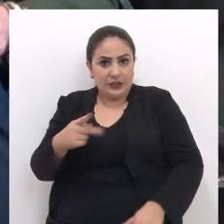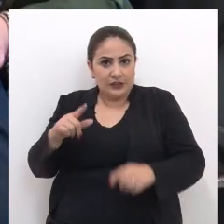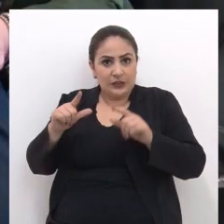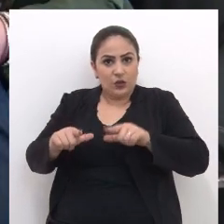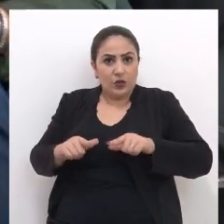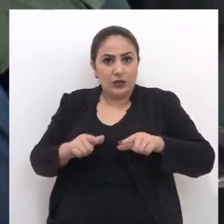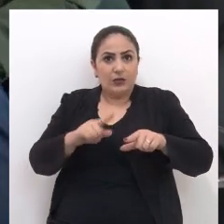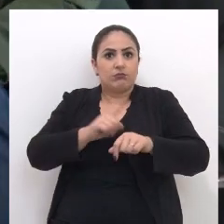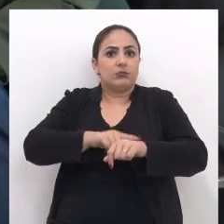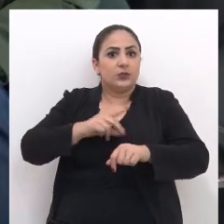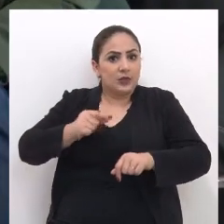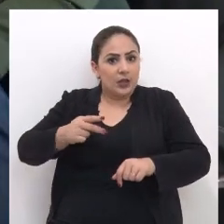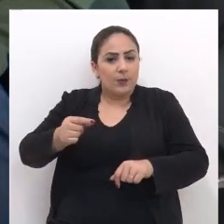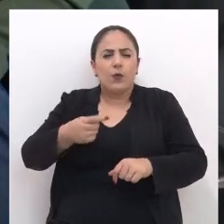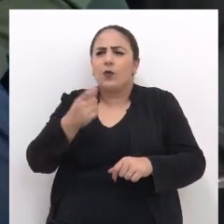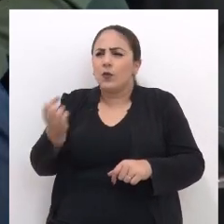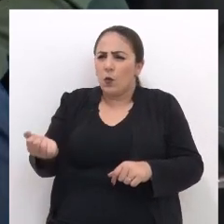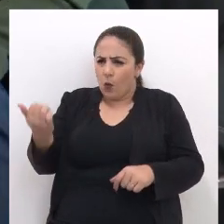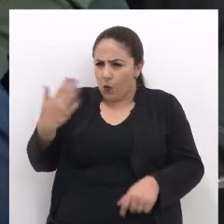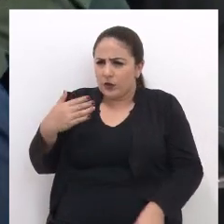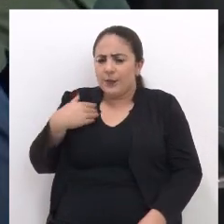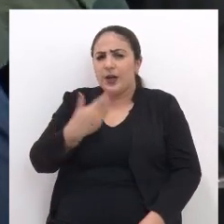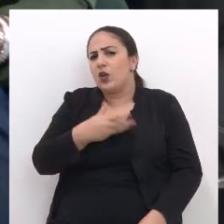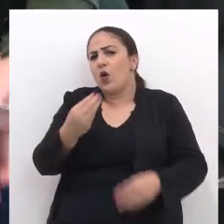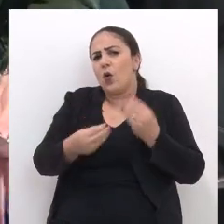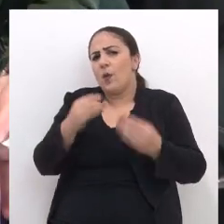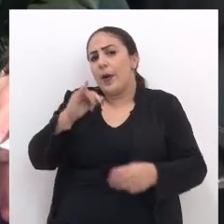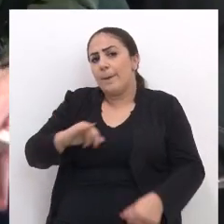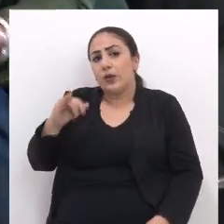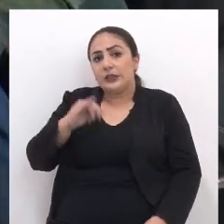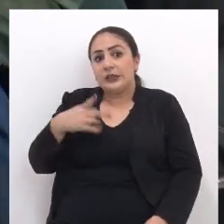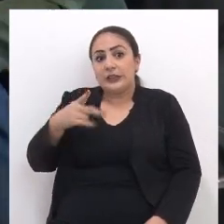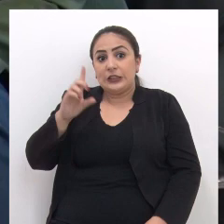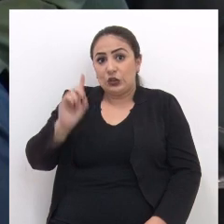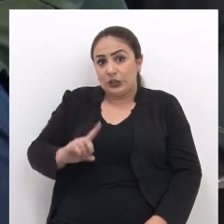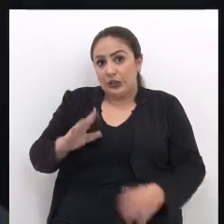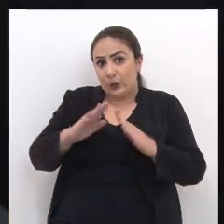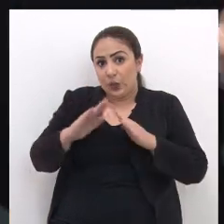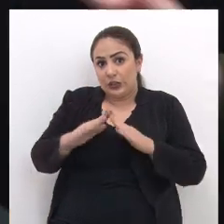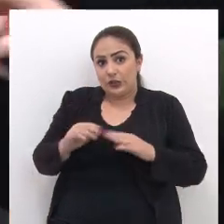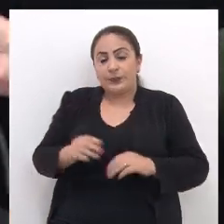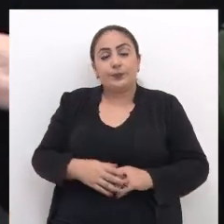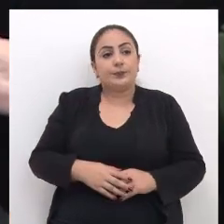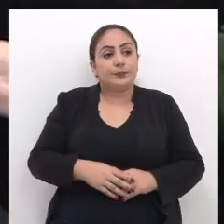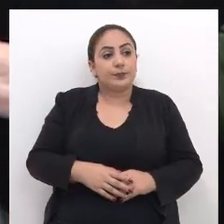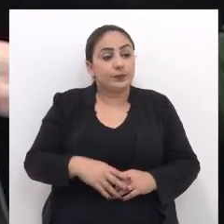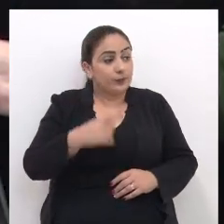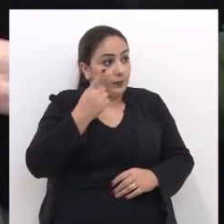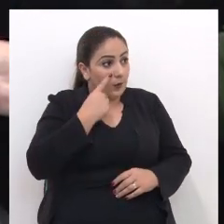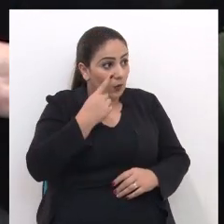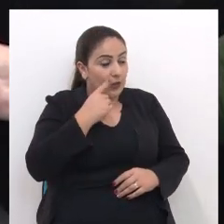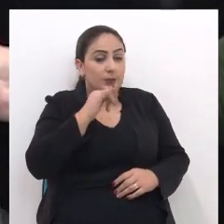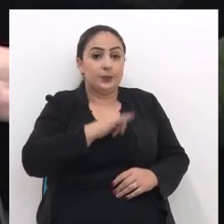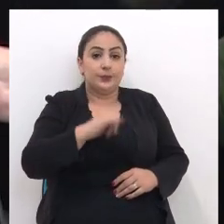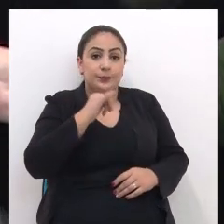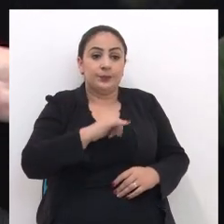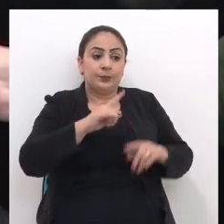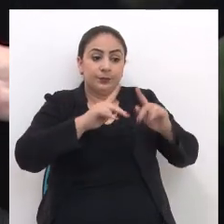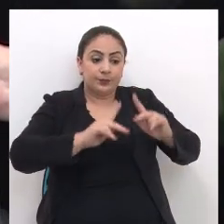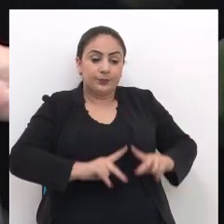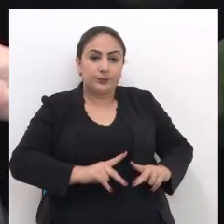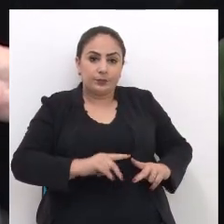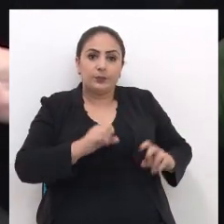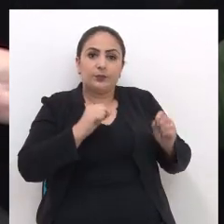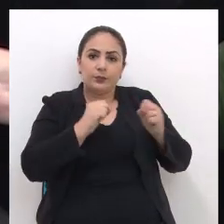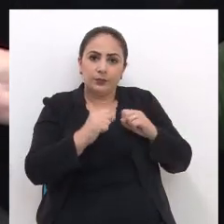irregulares Há bastante tempo Comenta pra gente Um pouquinho da importância Desse direito à moradia Olha, é fundamental Que as pessoas